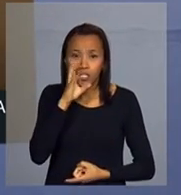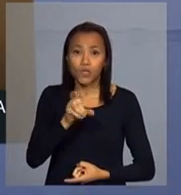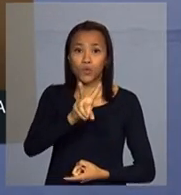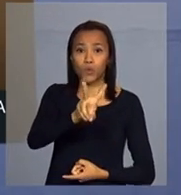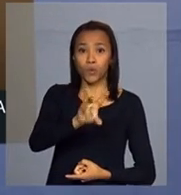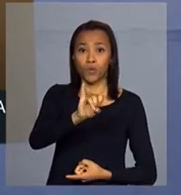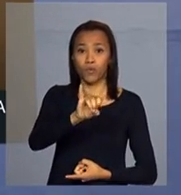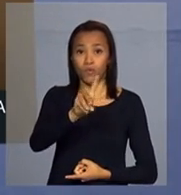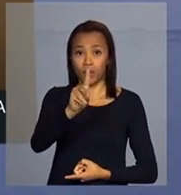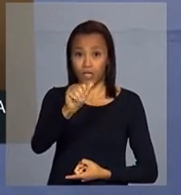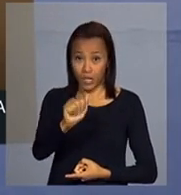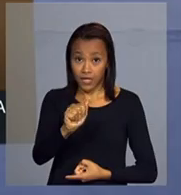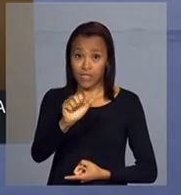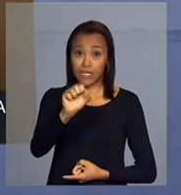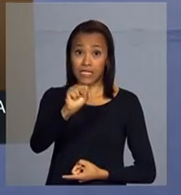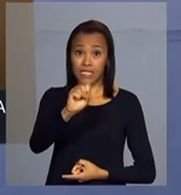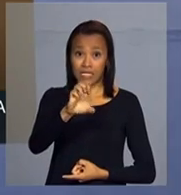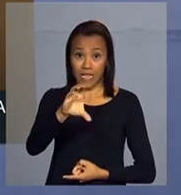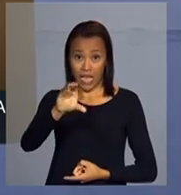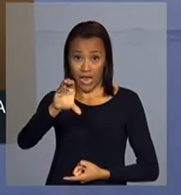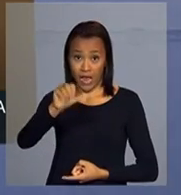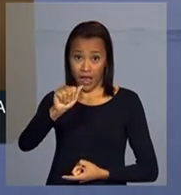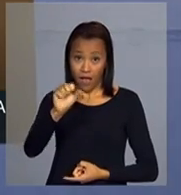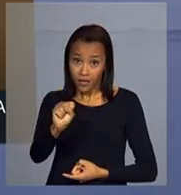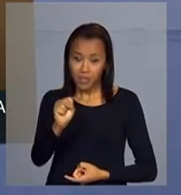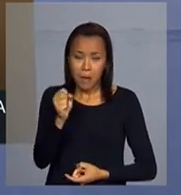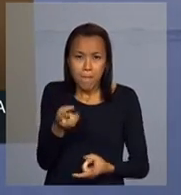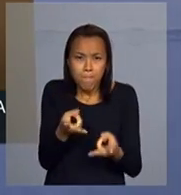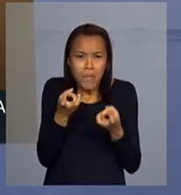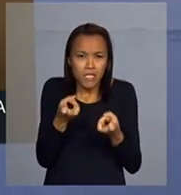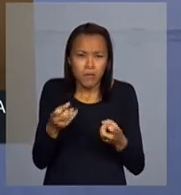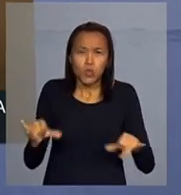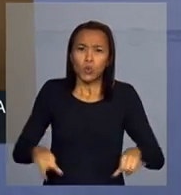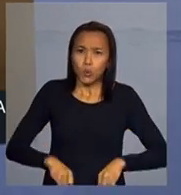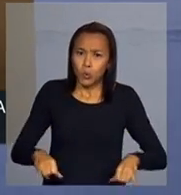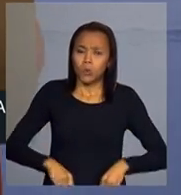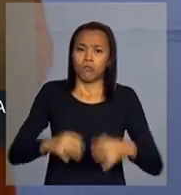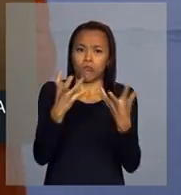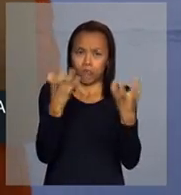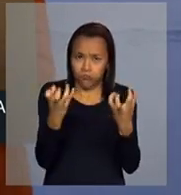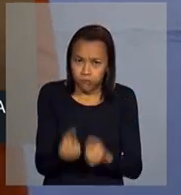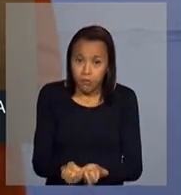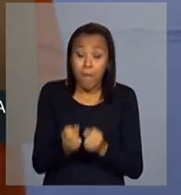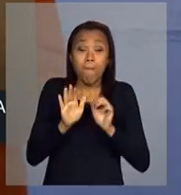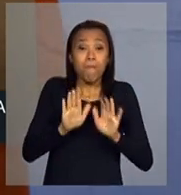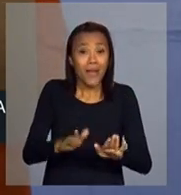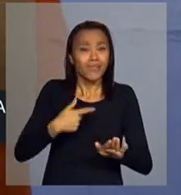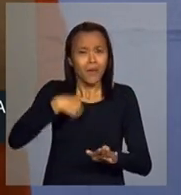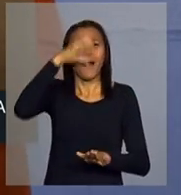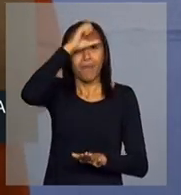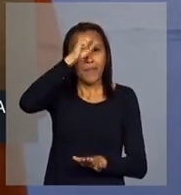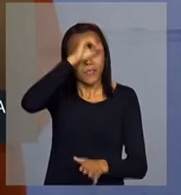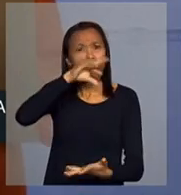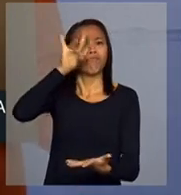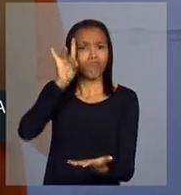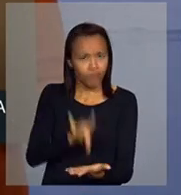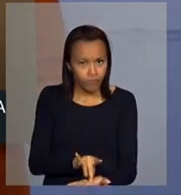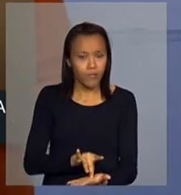percebendo a tortura da seca. Mas eu aprendi mesmo, mesmo